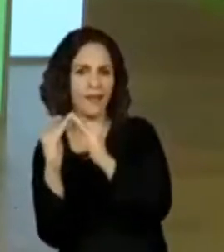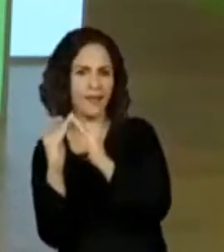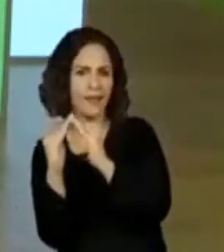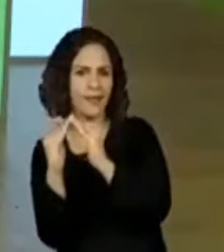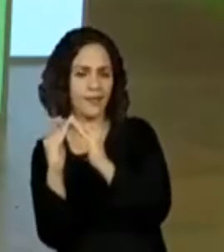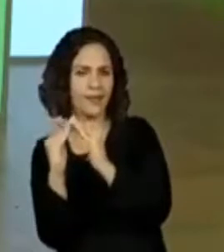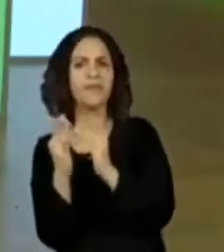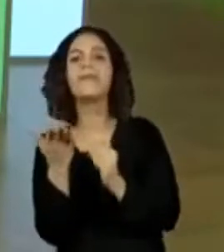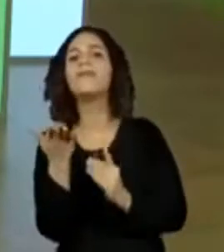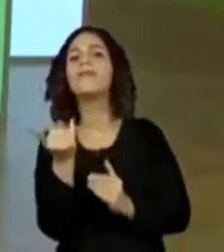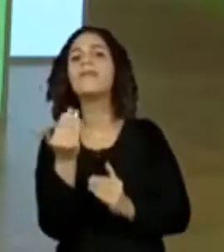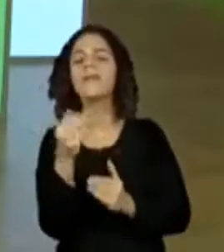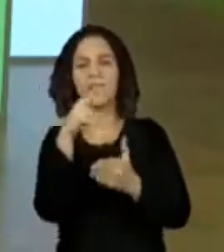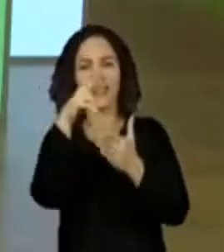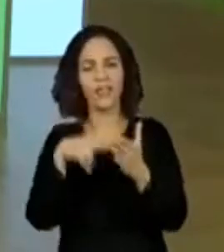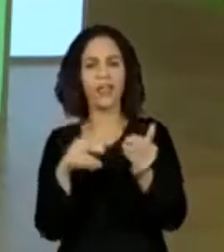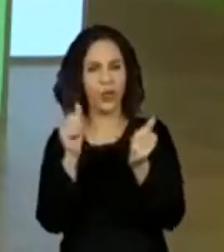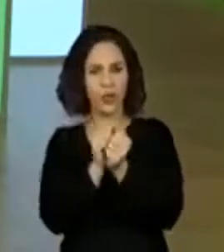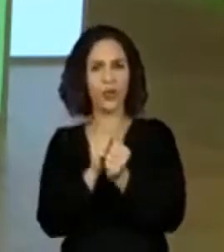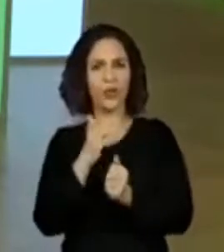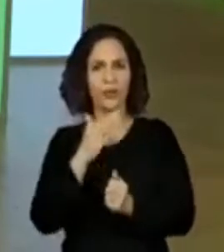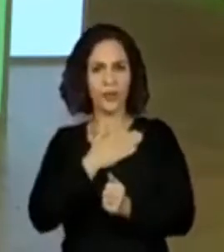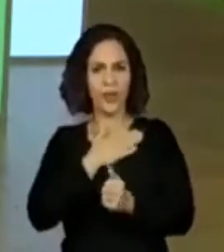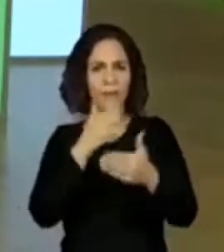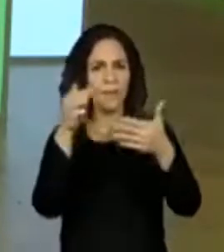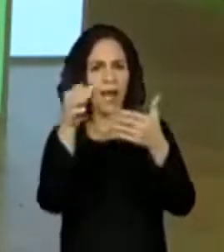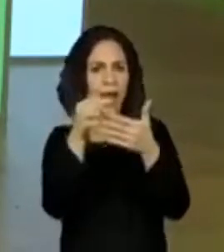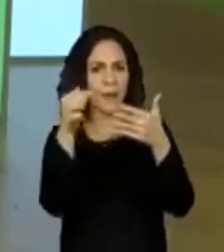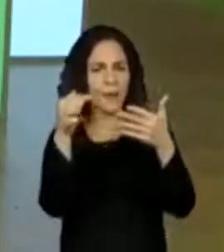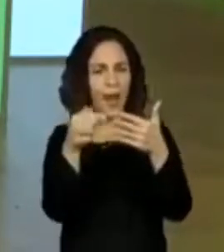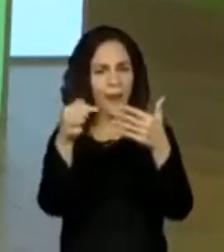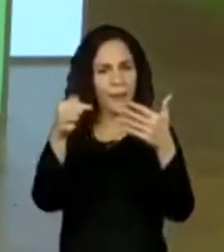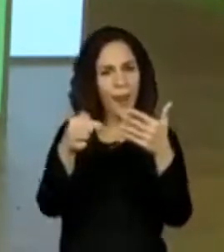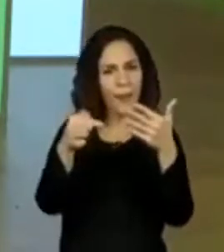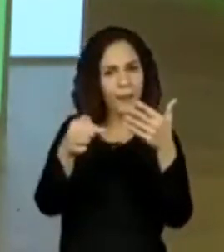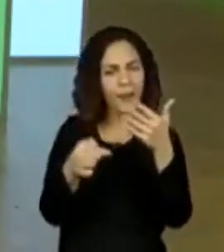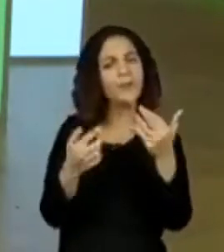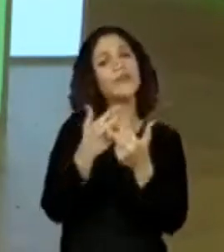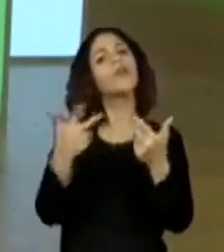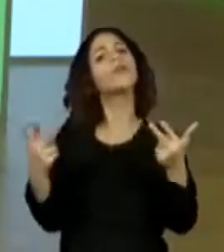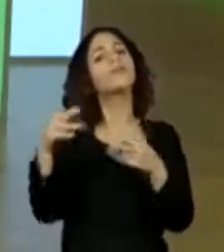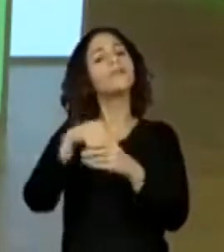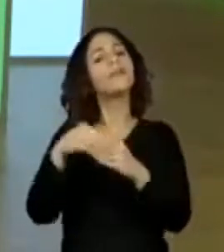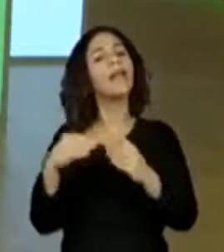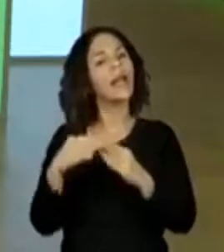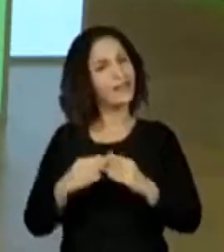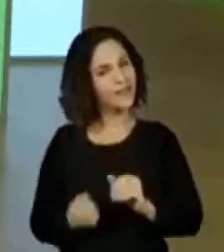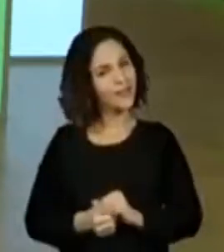Vamos ler com a professora algumas coisas que nós fazemos na nossa casa?